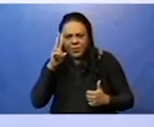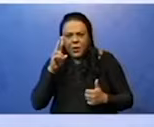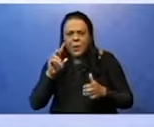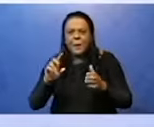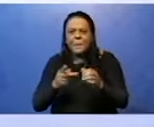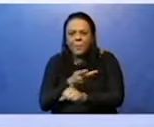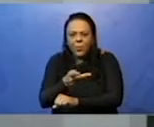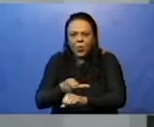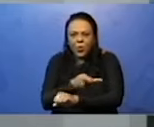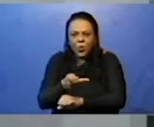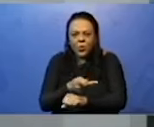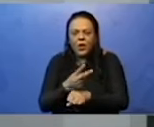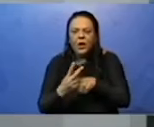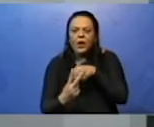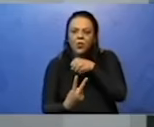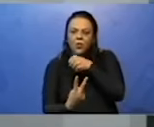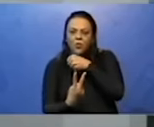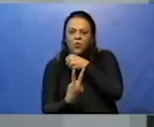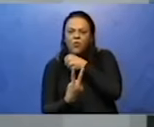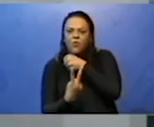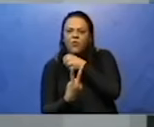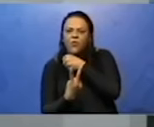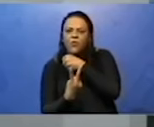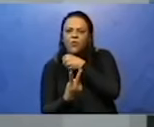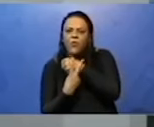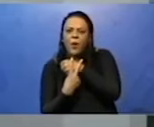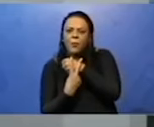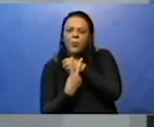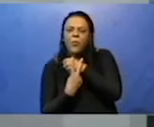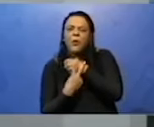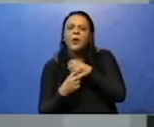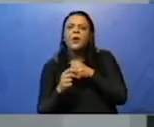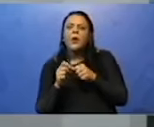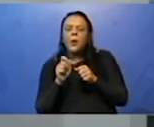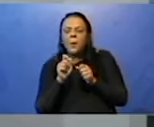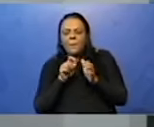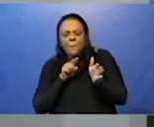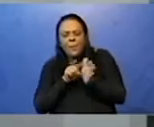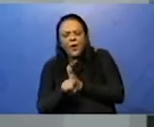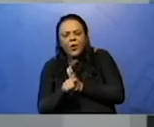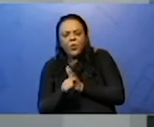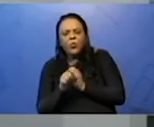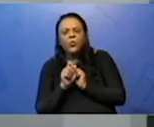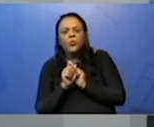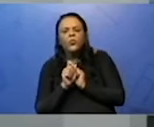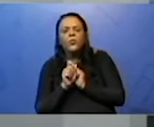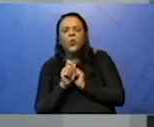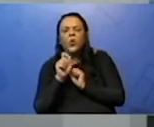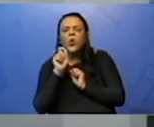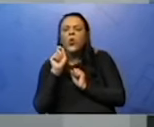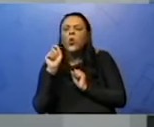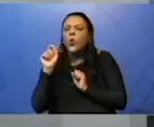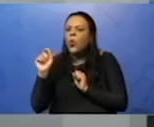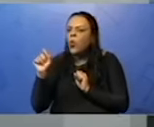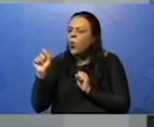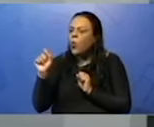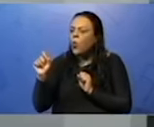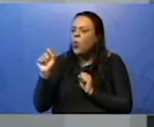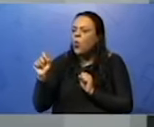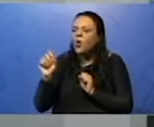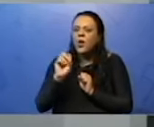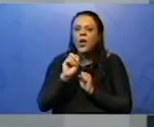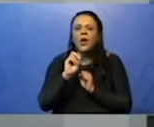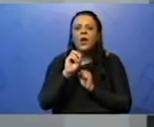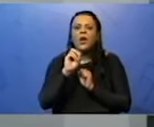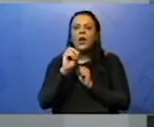Primeiro, o verbo. Aí, eu me pergunto, né? Pergunto para a frase, olha, o que ou quem? O que para coisa e